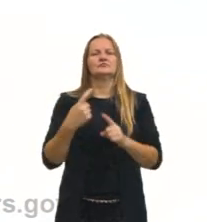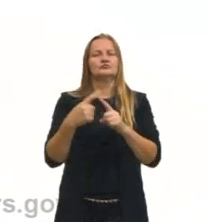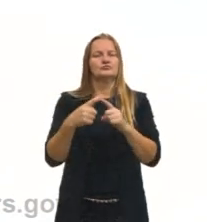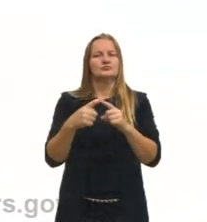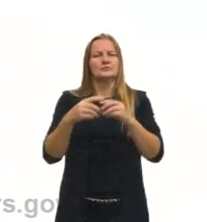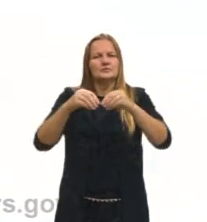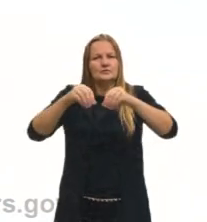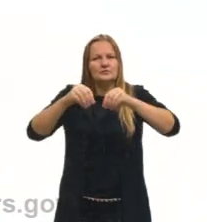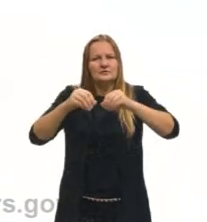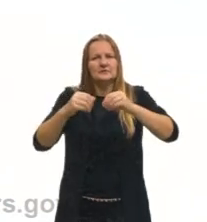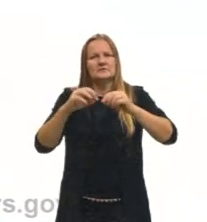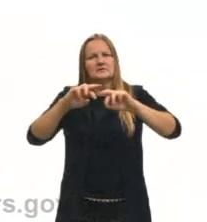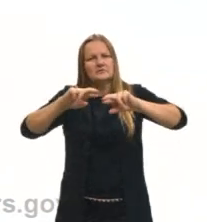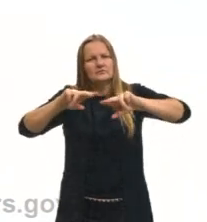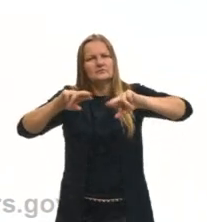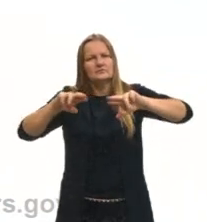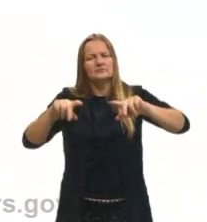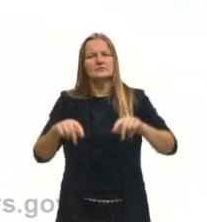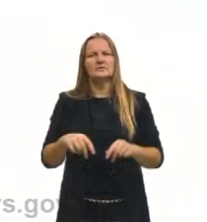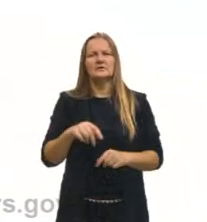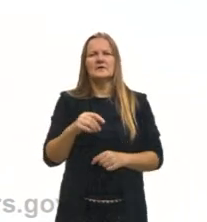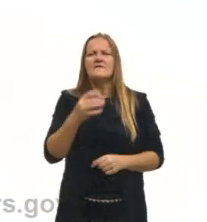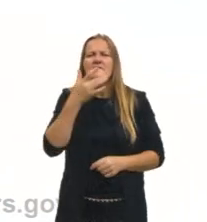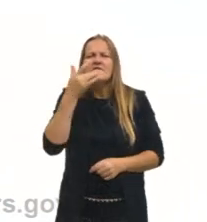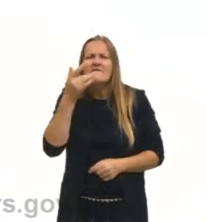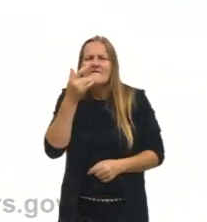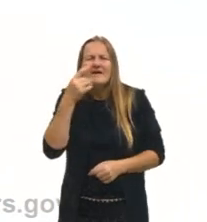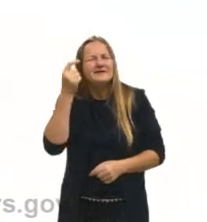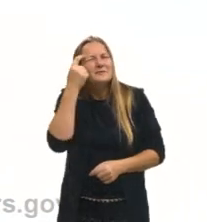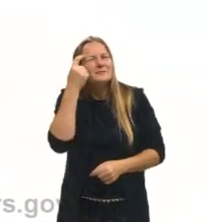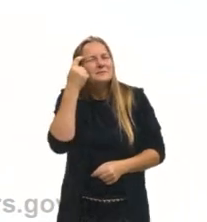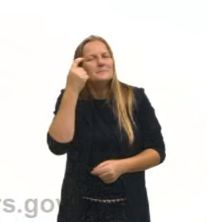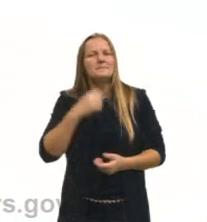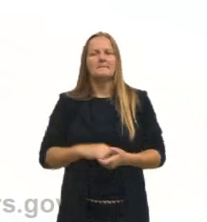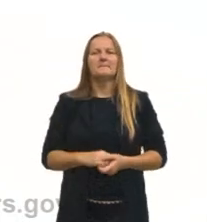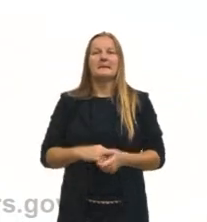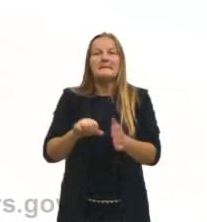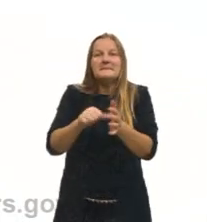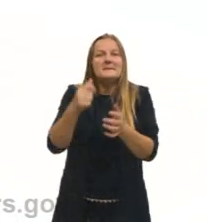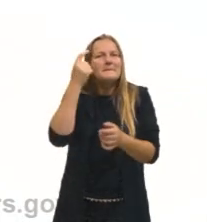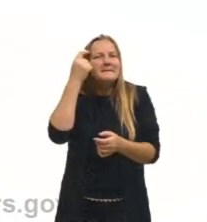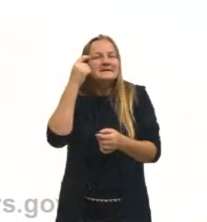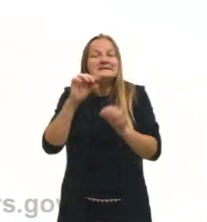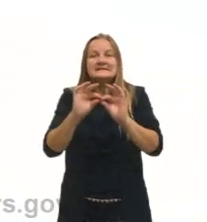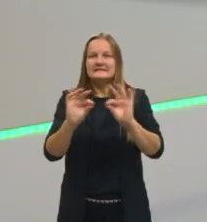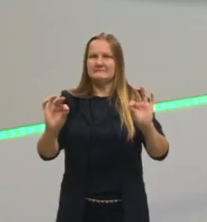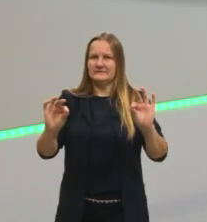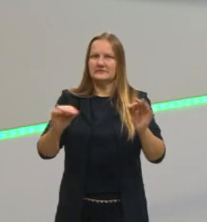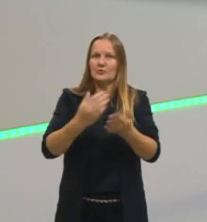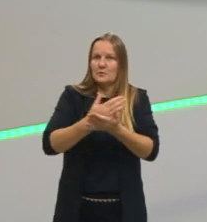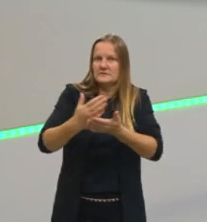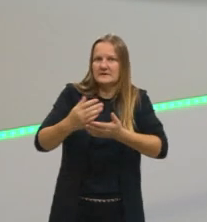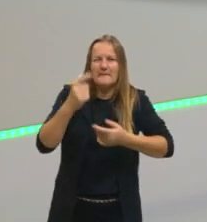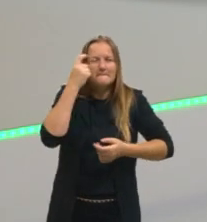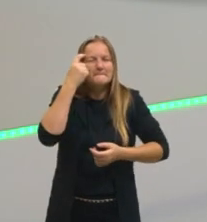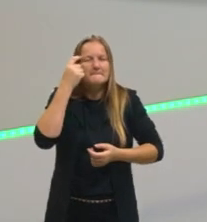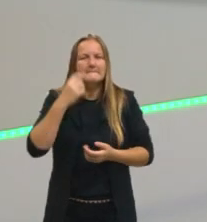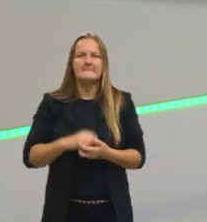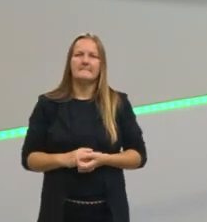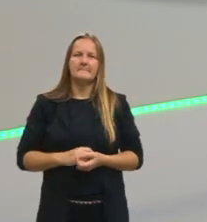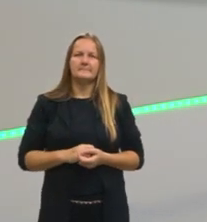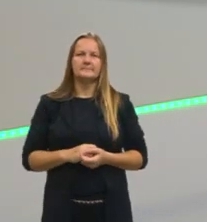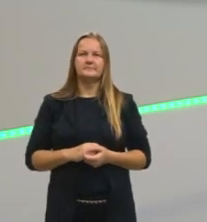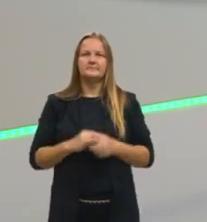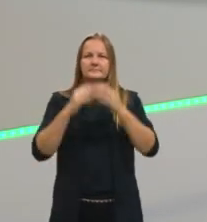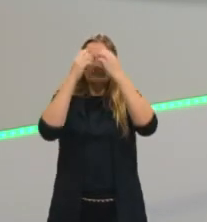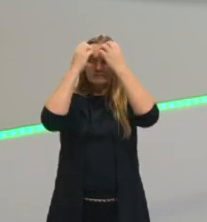composta? Acredito que é mais fácil a gente pensar na substância simples, né? Vamos iniciar com a substância simples, que é aquele que